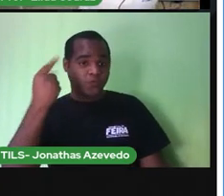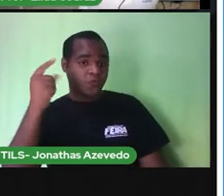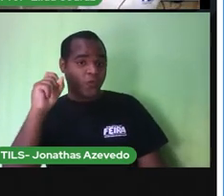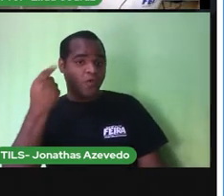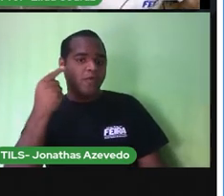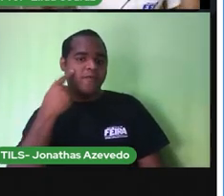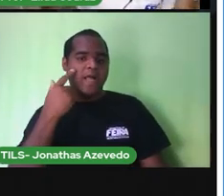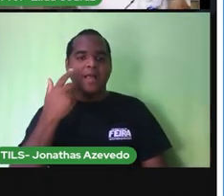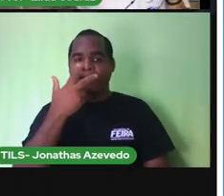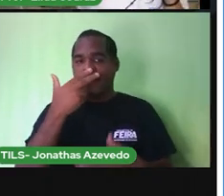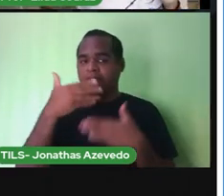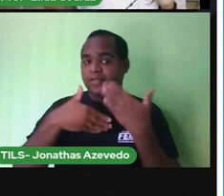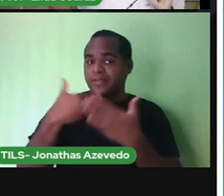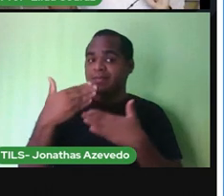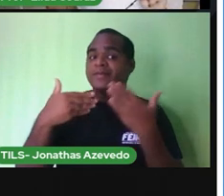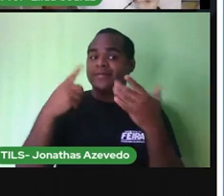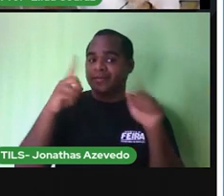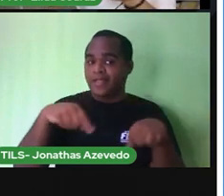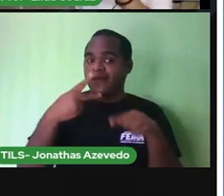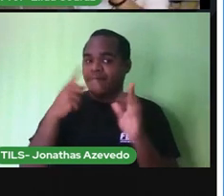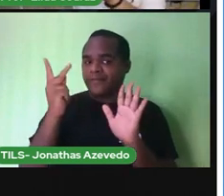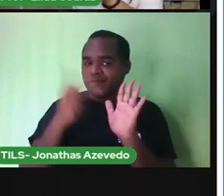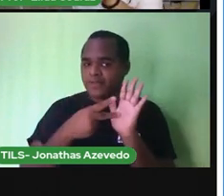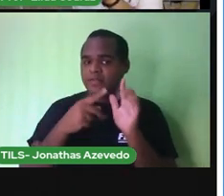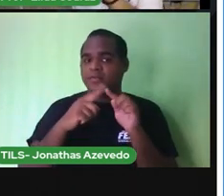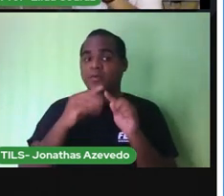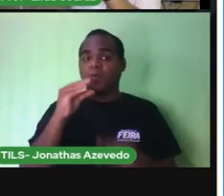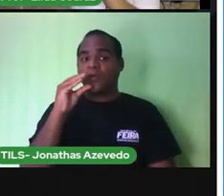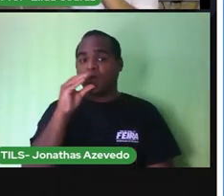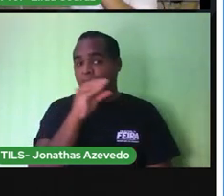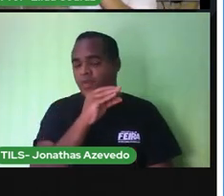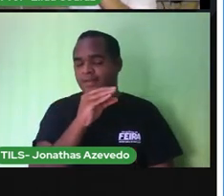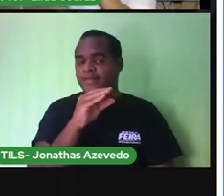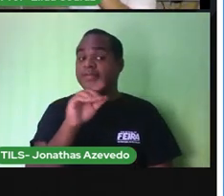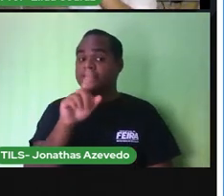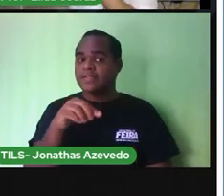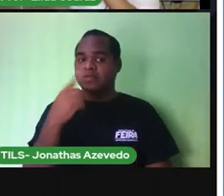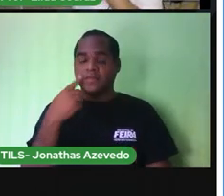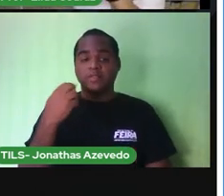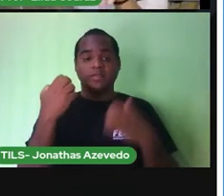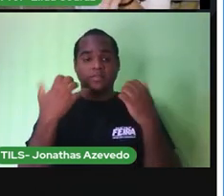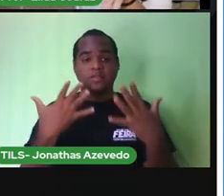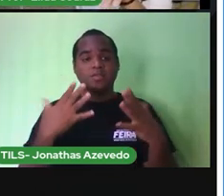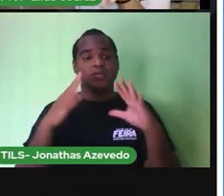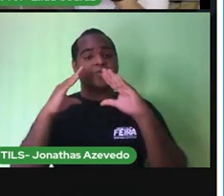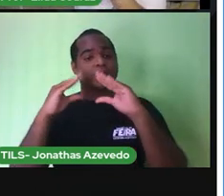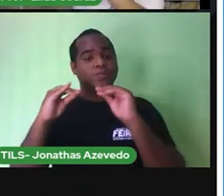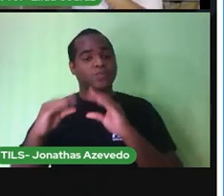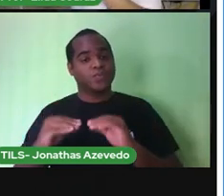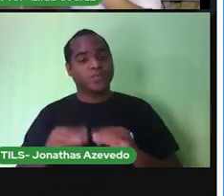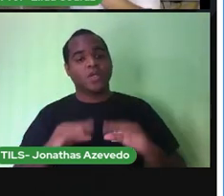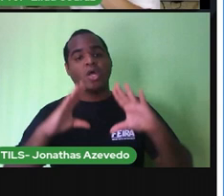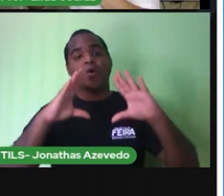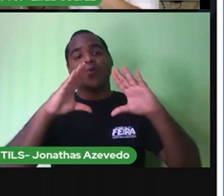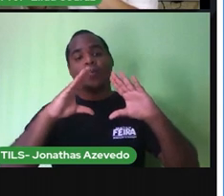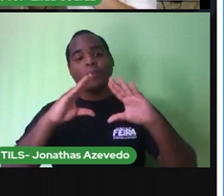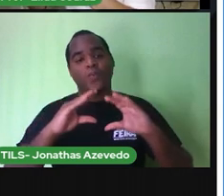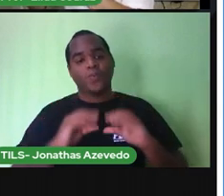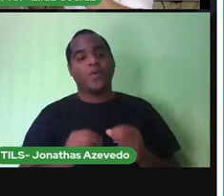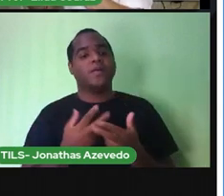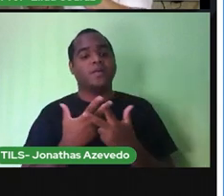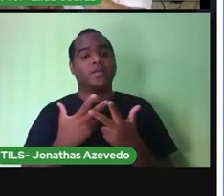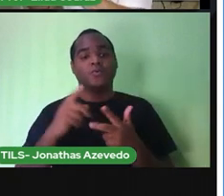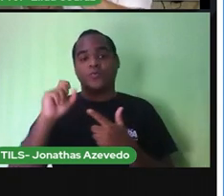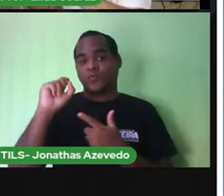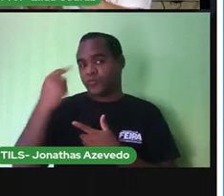da gente. Já começa a ficar quente. E quando vai anoitecendo, a luz do sol